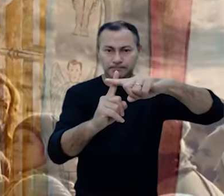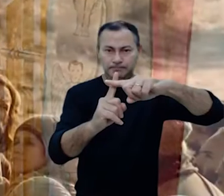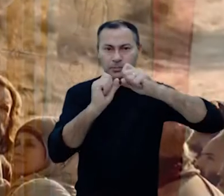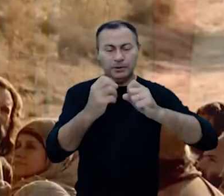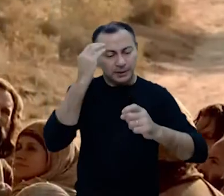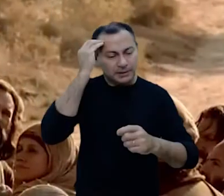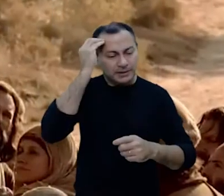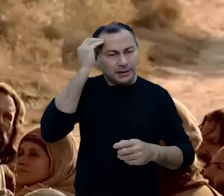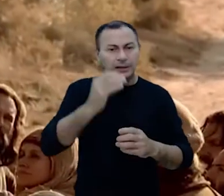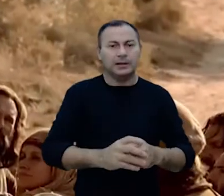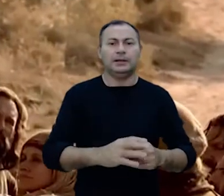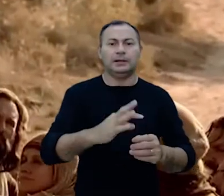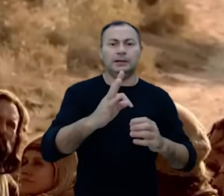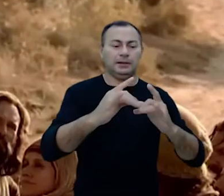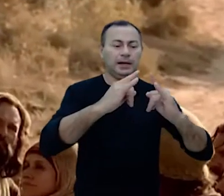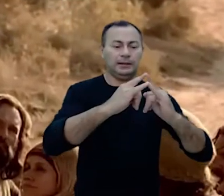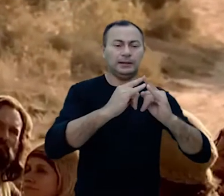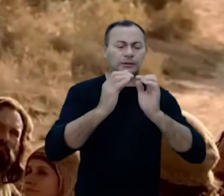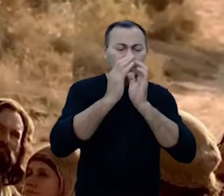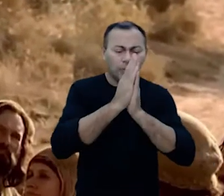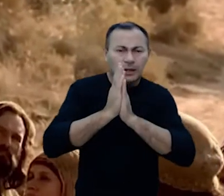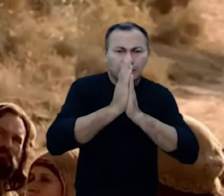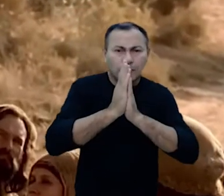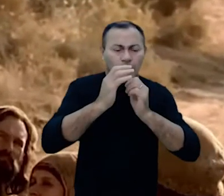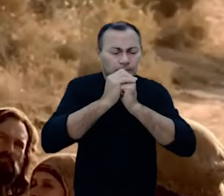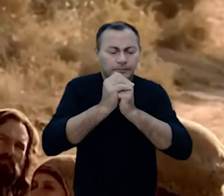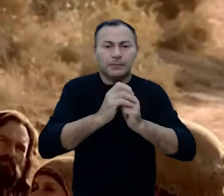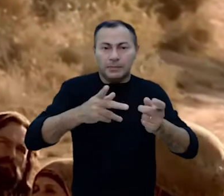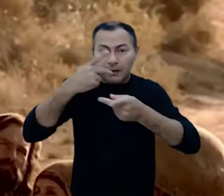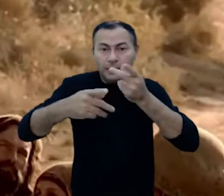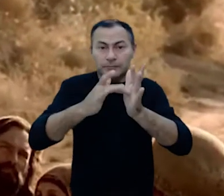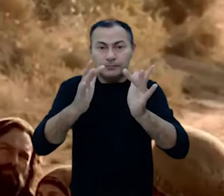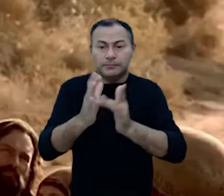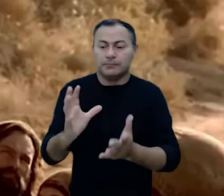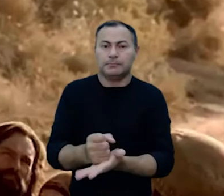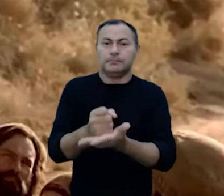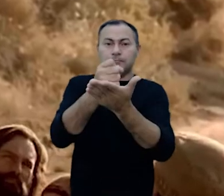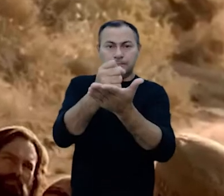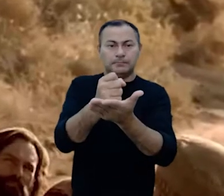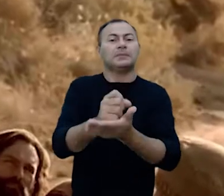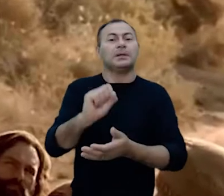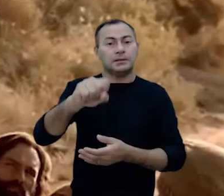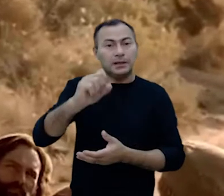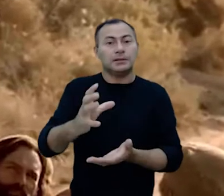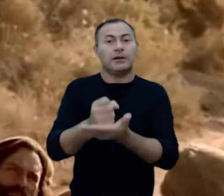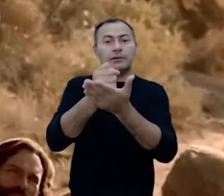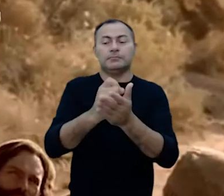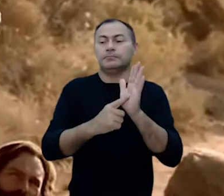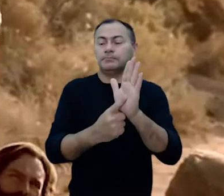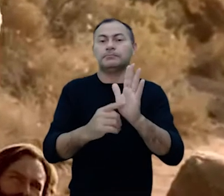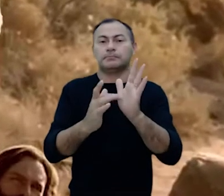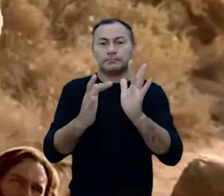já podemos perceber que o tabernáculo do deserto, ou a tenda de adoração, estava nos falando sobre Jesus Cristo e salvação. Sim,